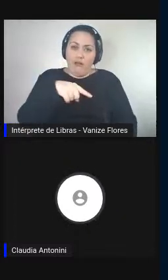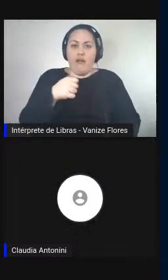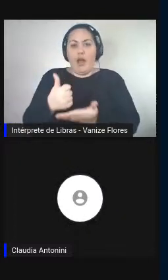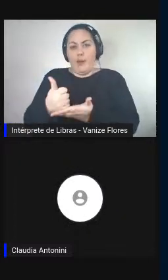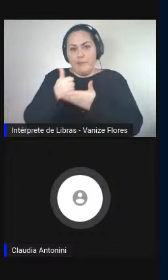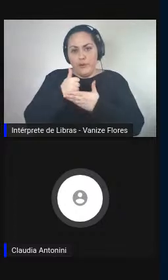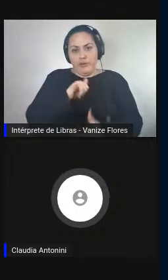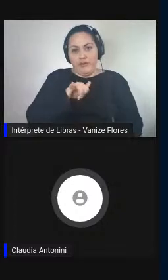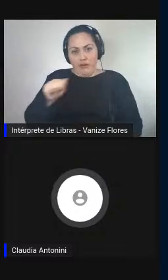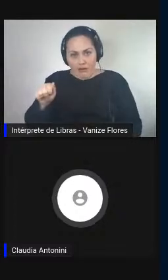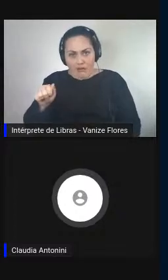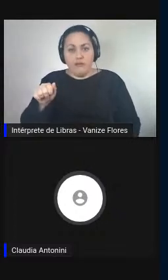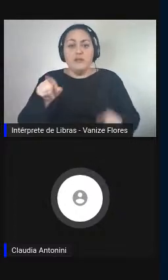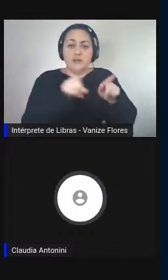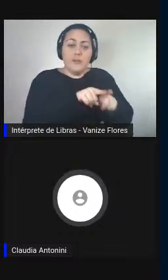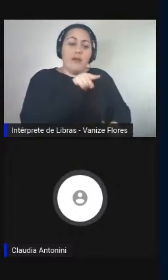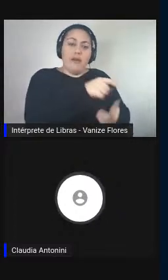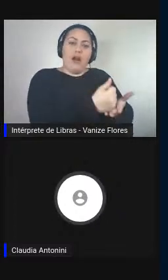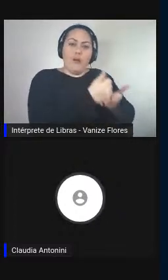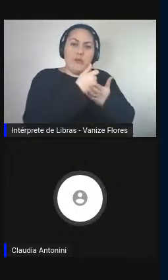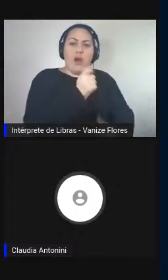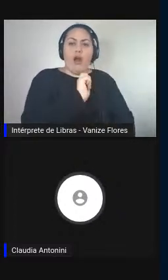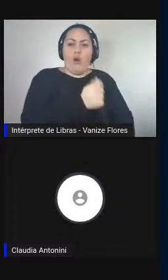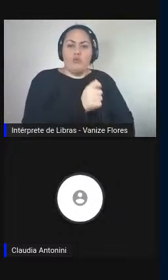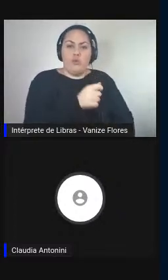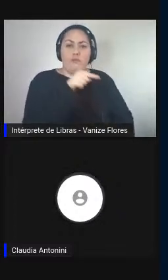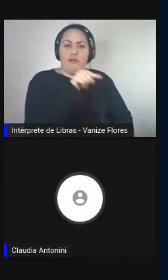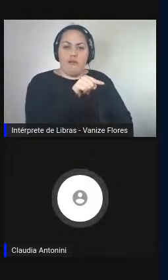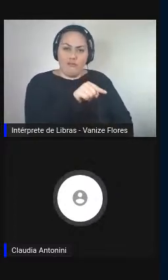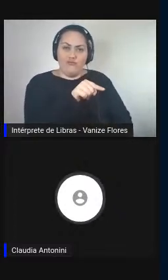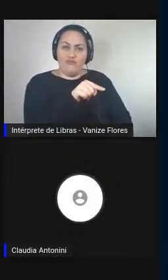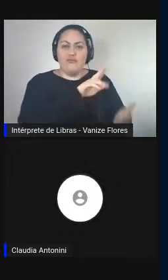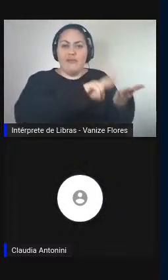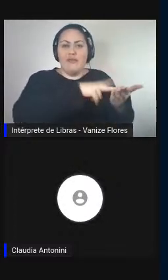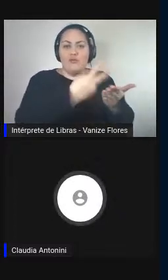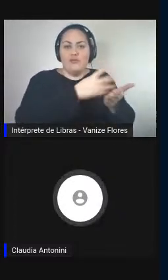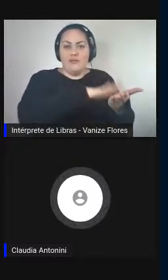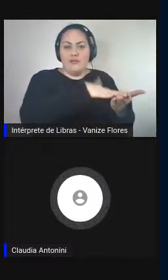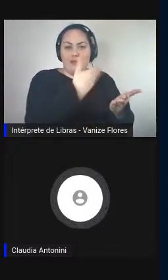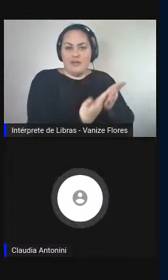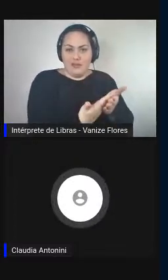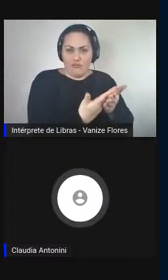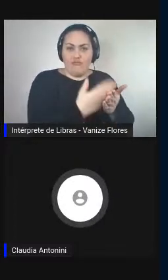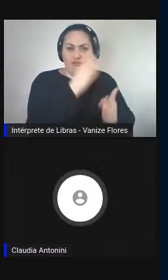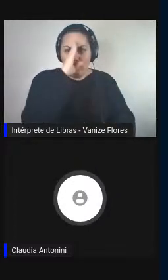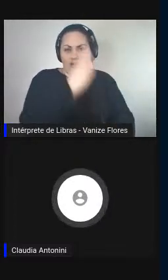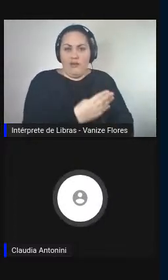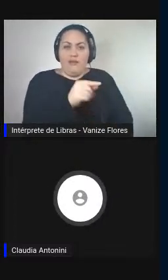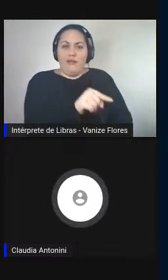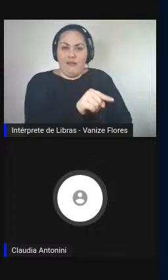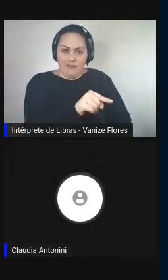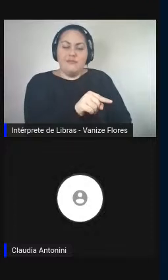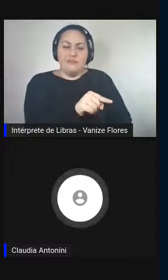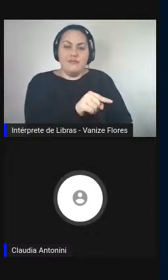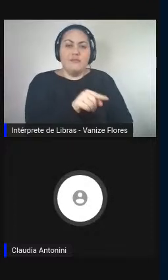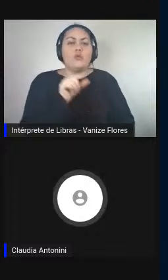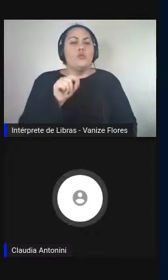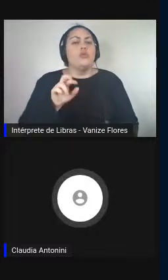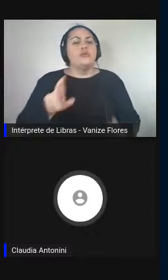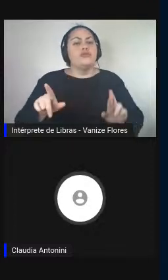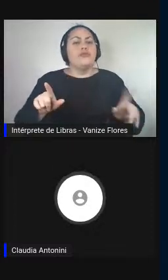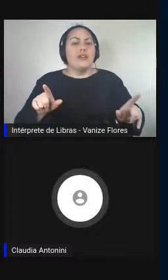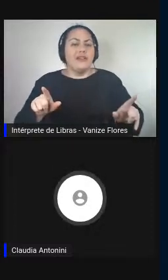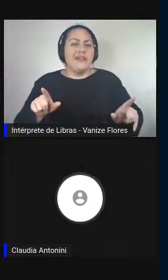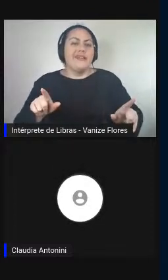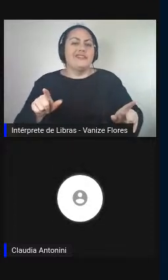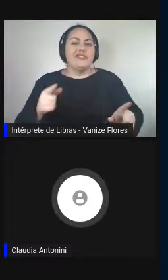de automação completa do processo de interpretação. A diferença em relação às outras duas